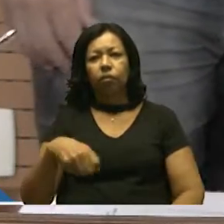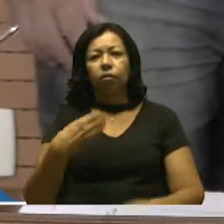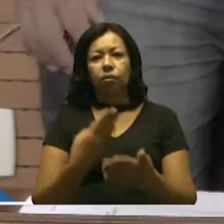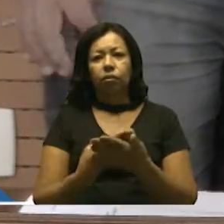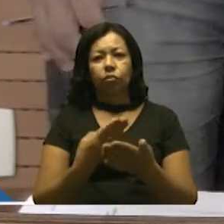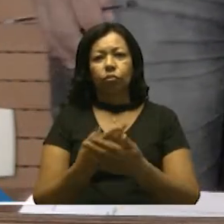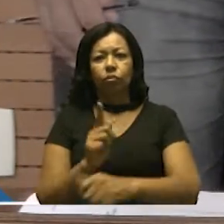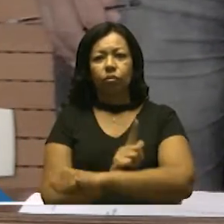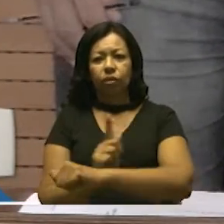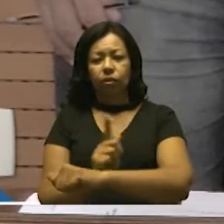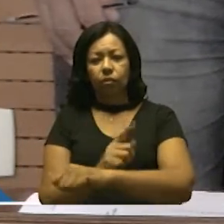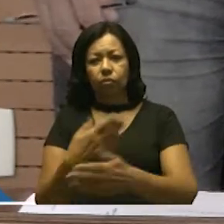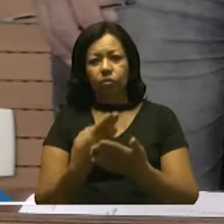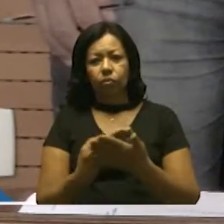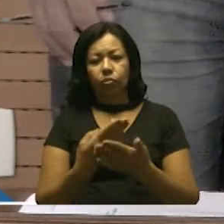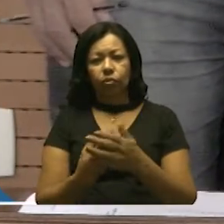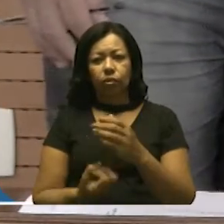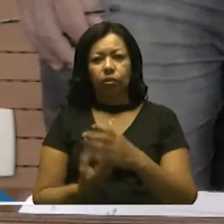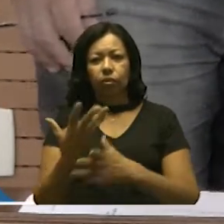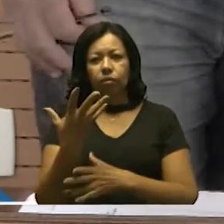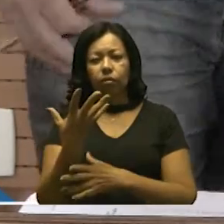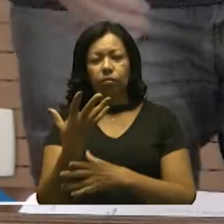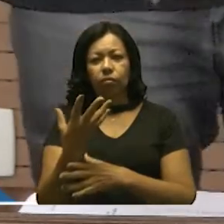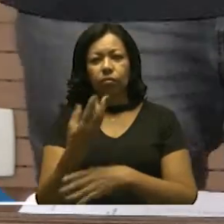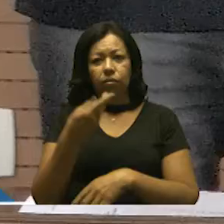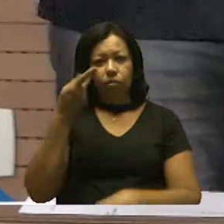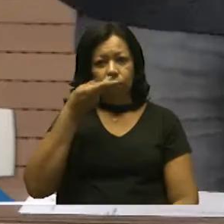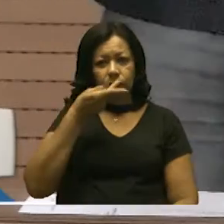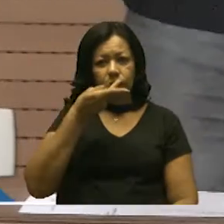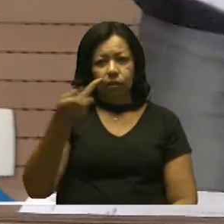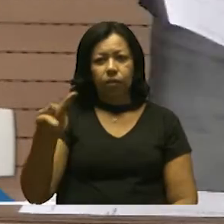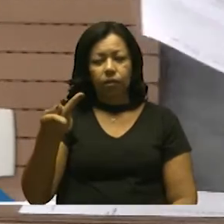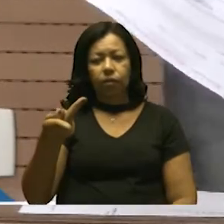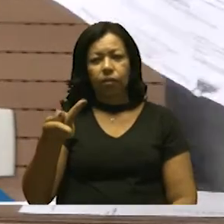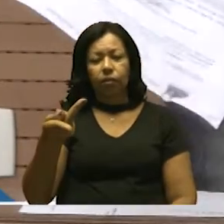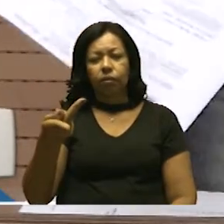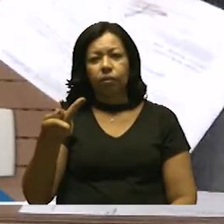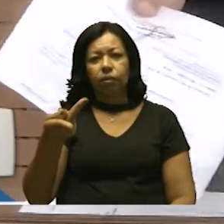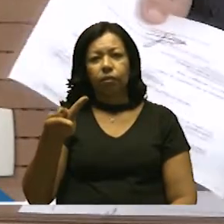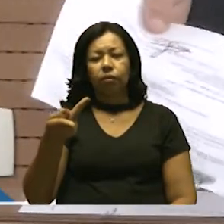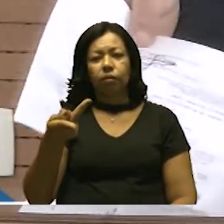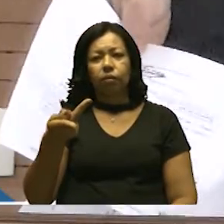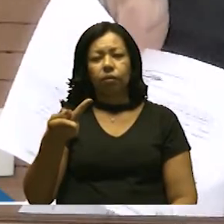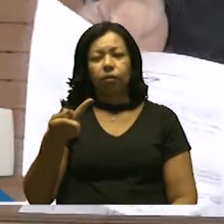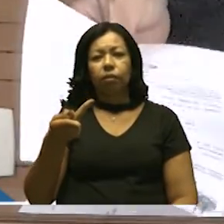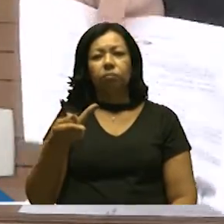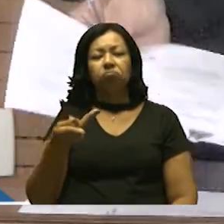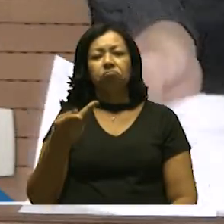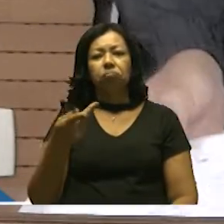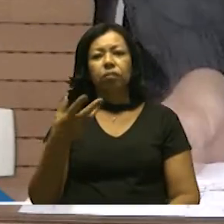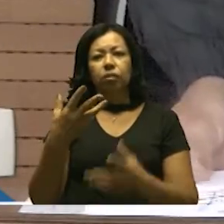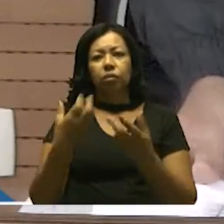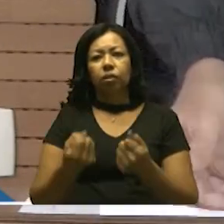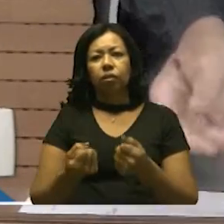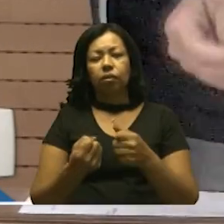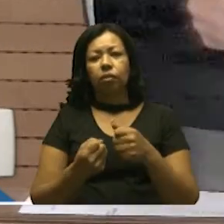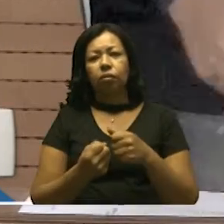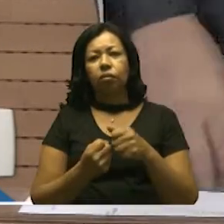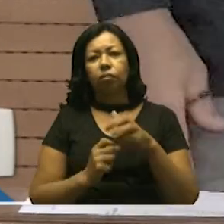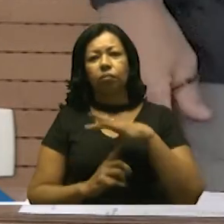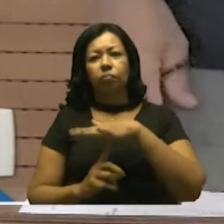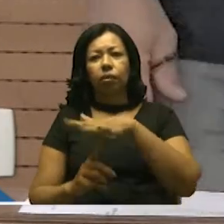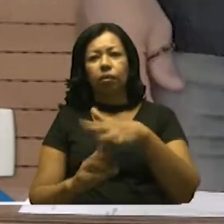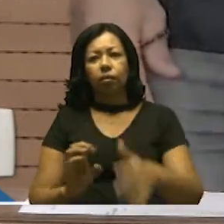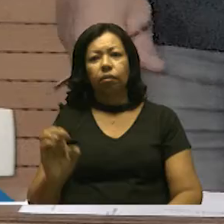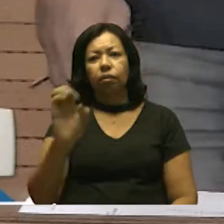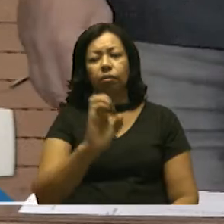de visitas monitoradas e acolhida no Parque Estadual Serra